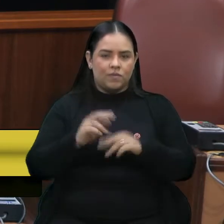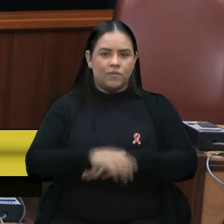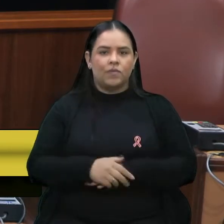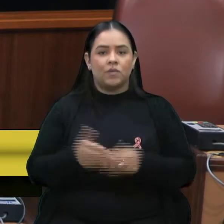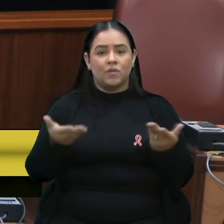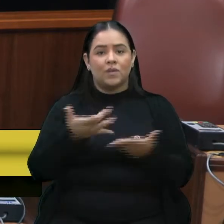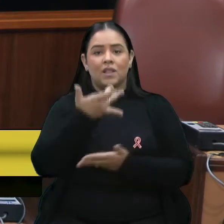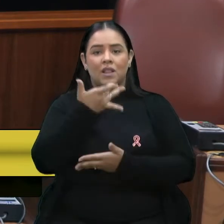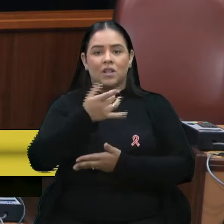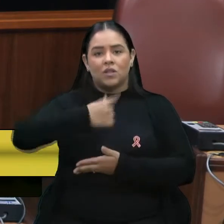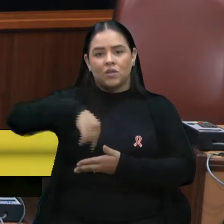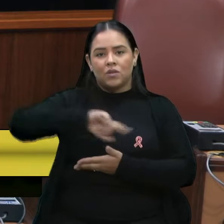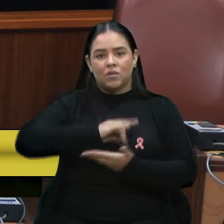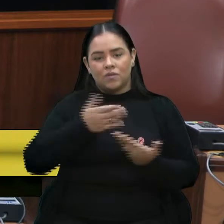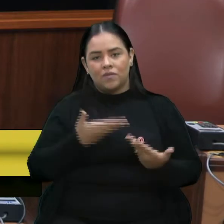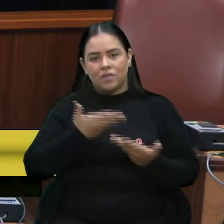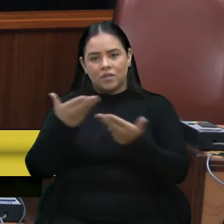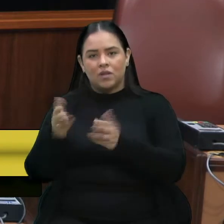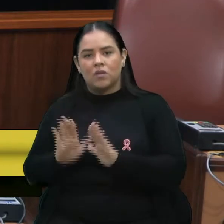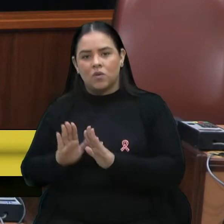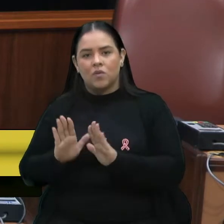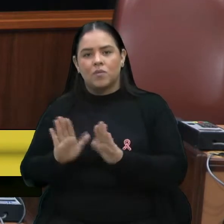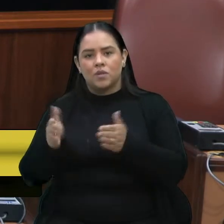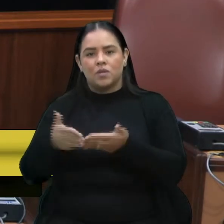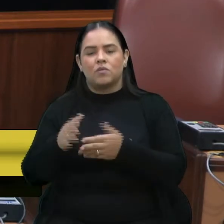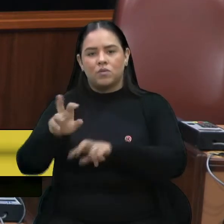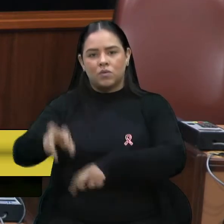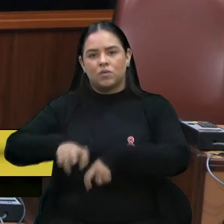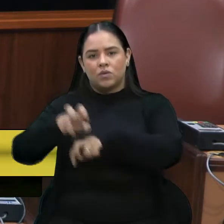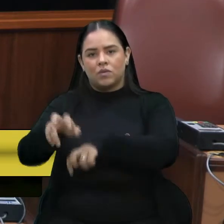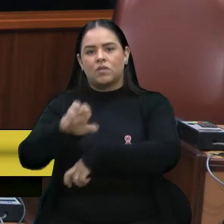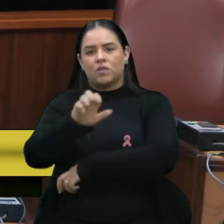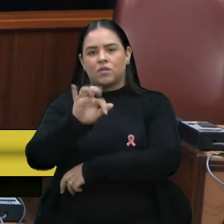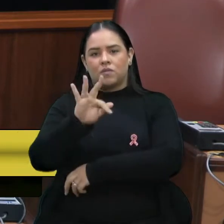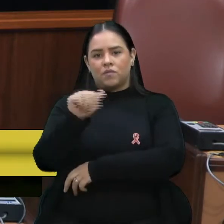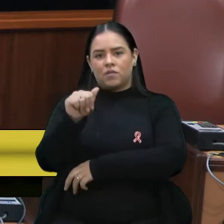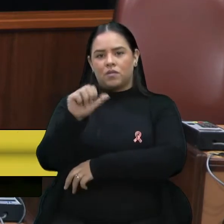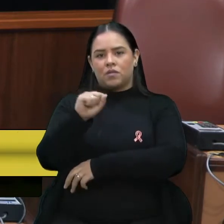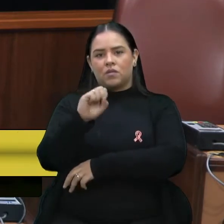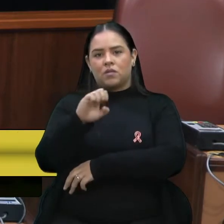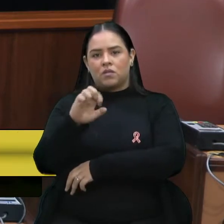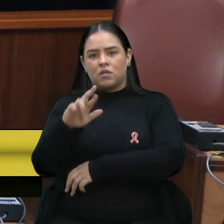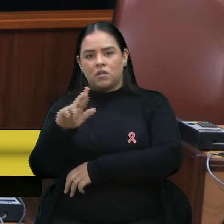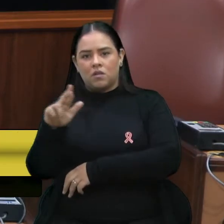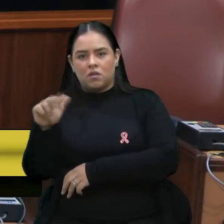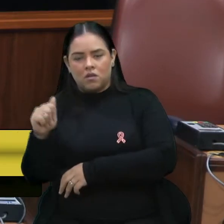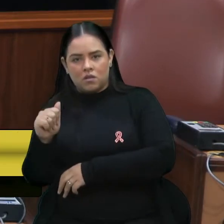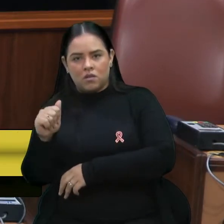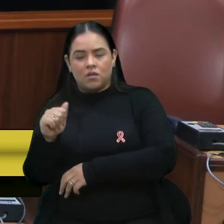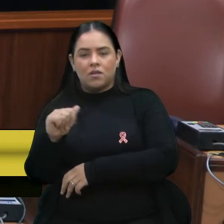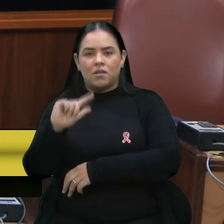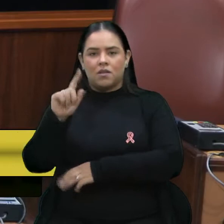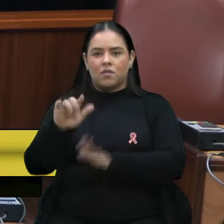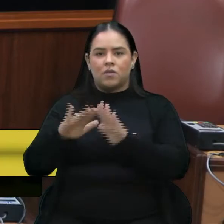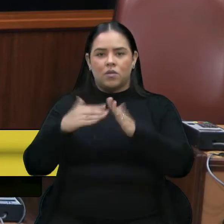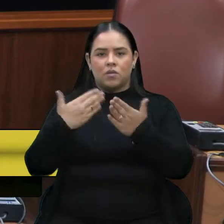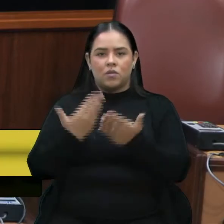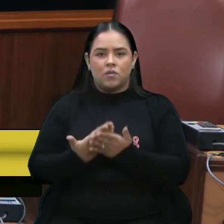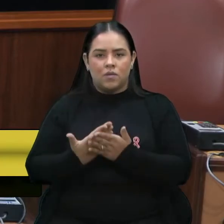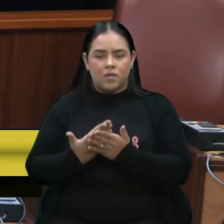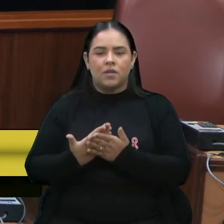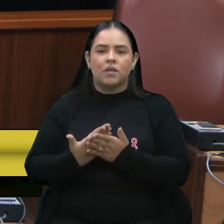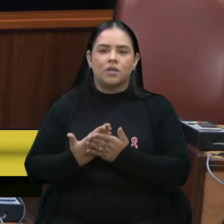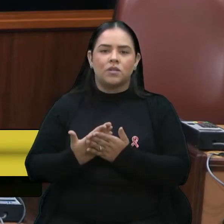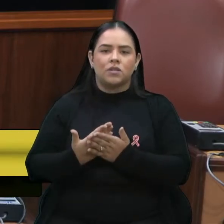tarde nós vamos fazer uma visita, Comissão de Agricultura também, na EFA Serra, que é uma escola de ensino